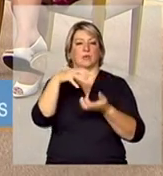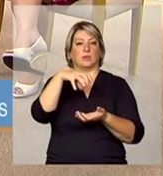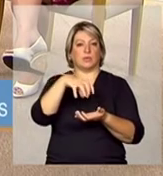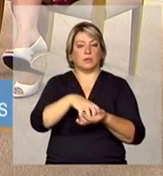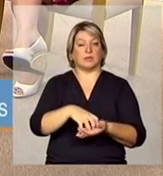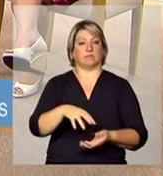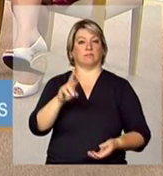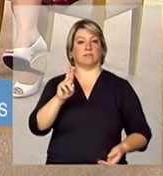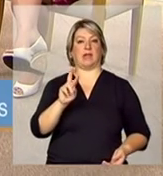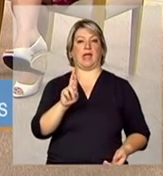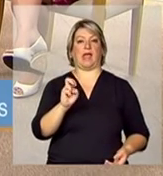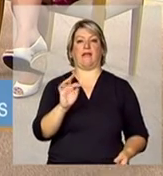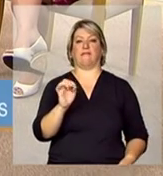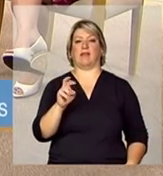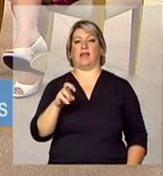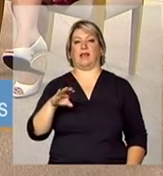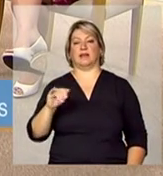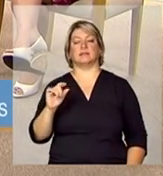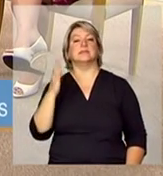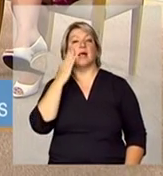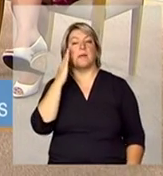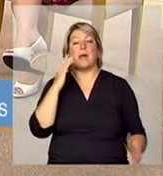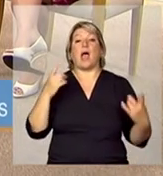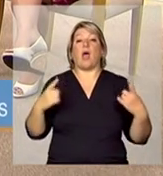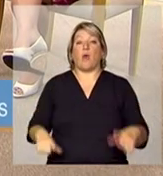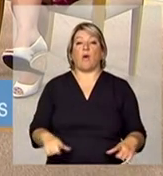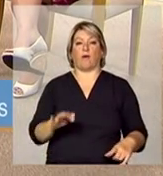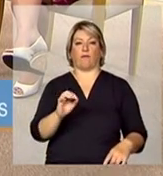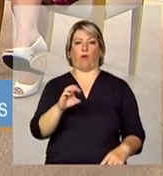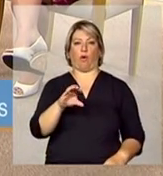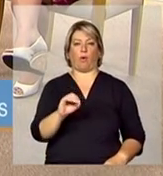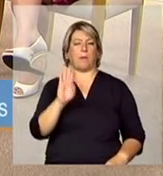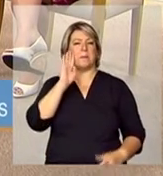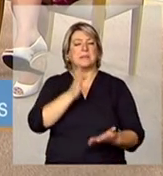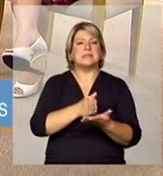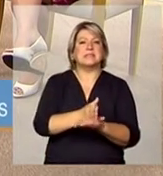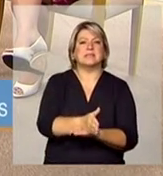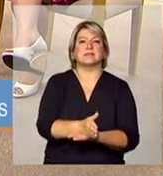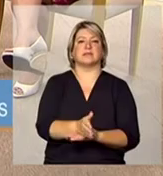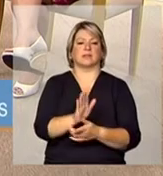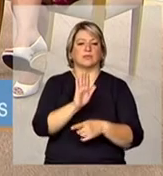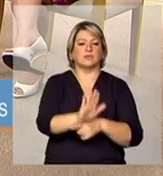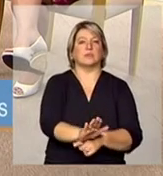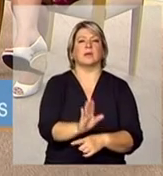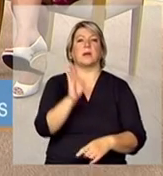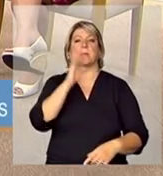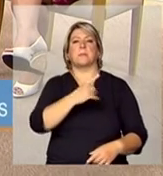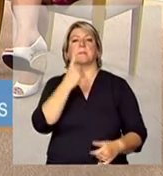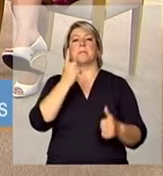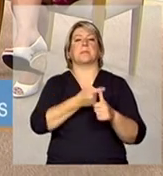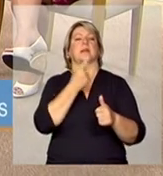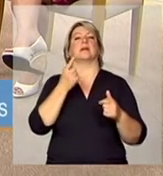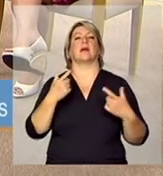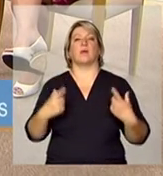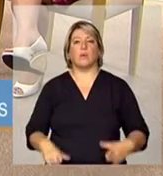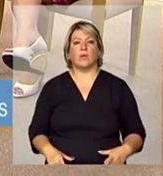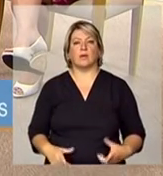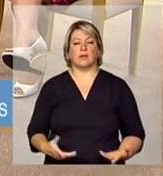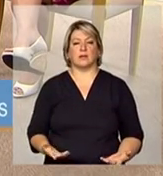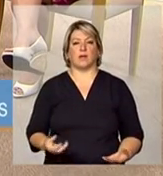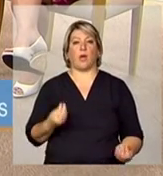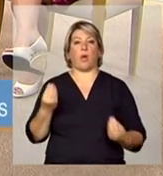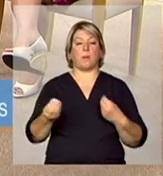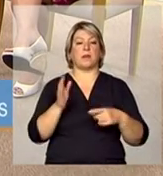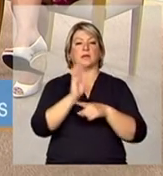sobre esse processo para ver onde vão ser os focos qual vai ser o foco privilegiado no primeiro momento quais são as pessoas que a gente vai começar a tirar